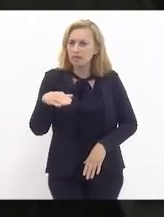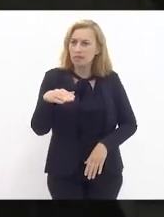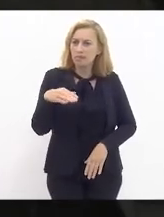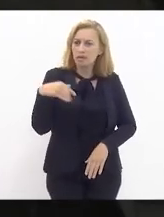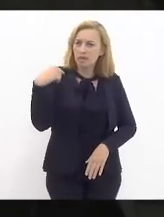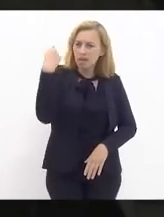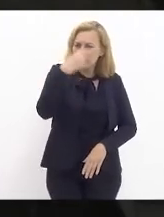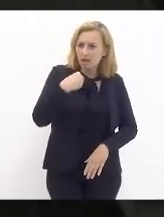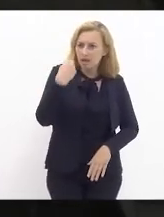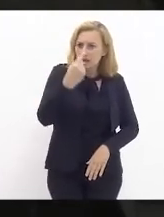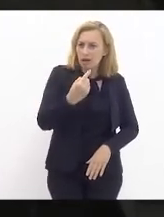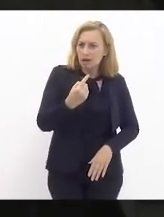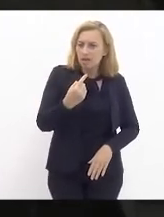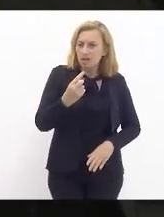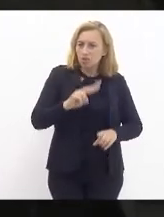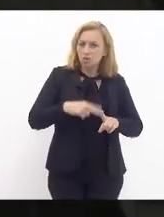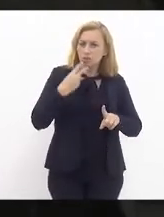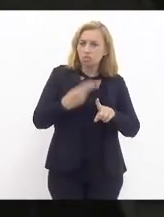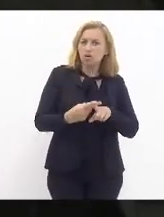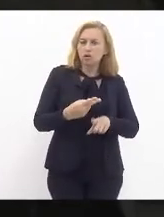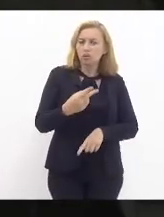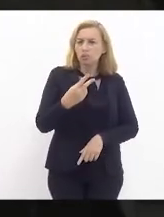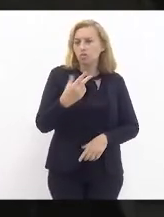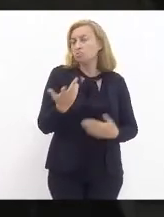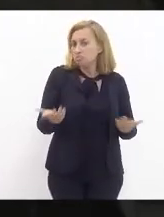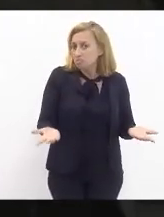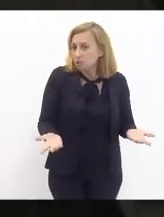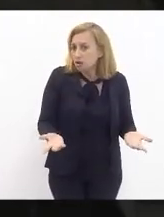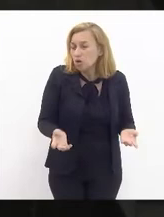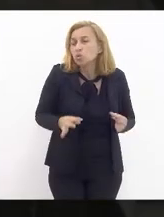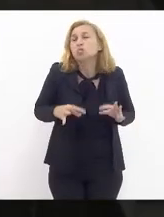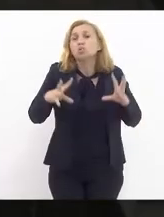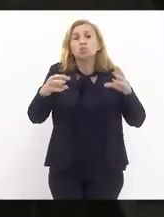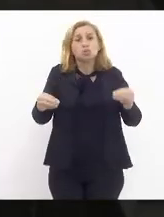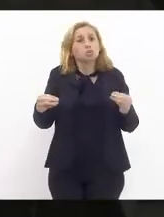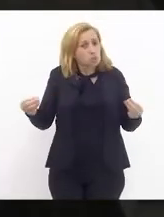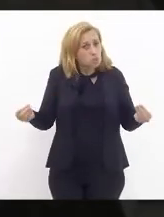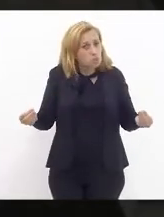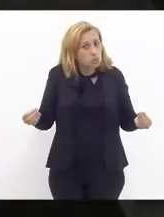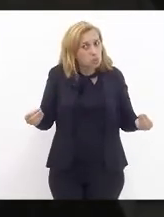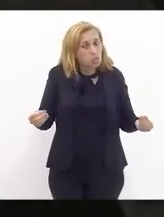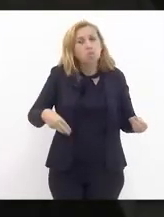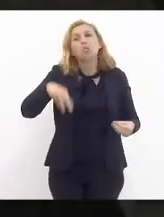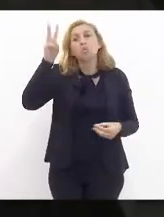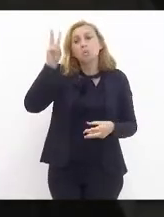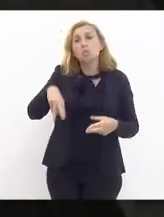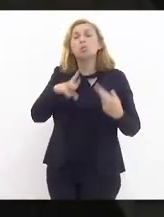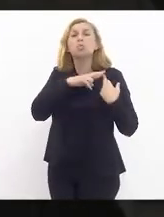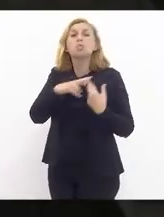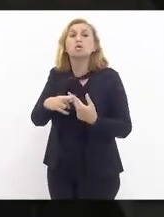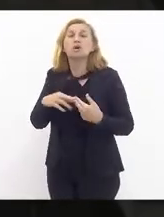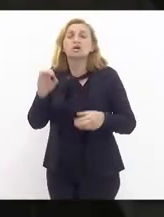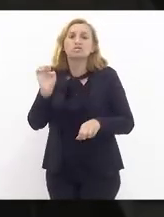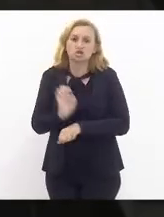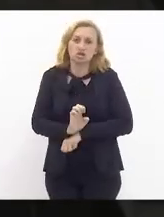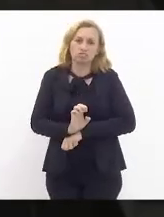vai para duas horas e meia. Isso tudo, quem é o responsável? É o Estado.